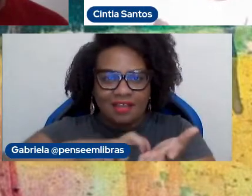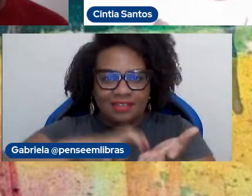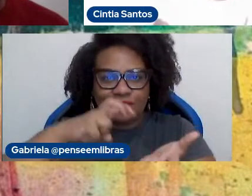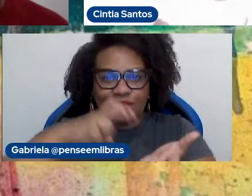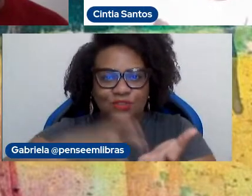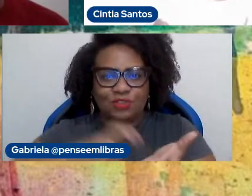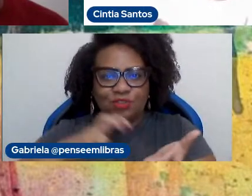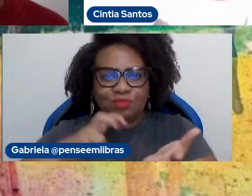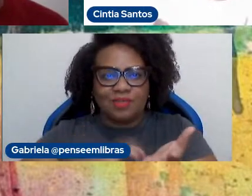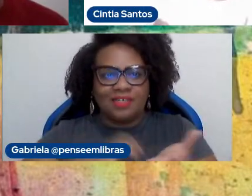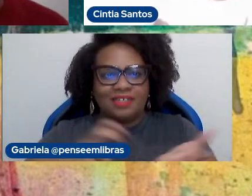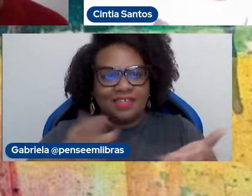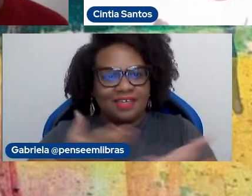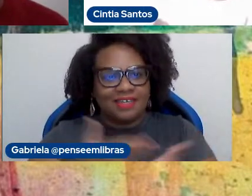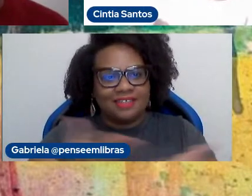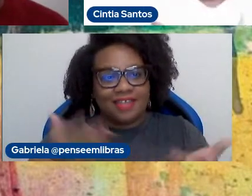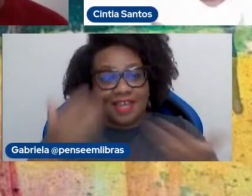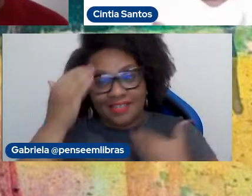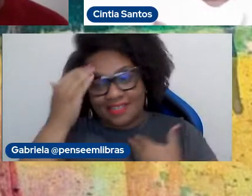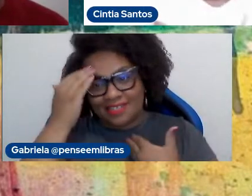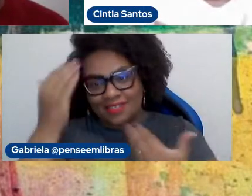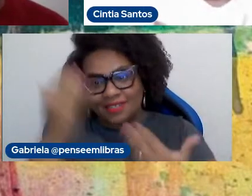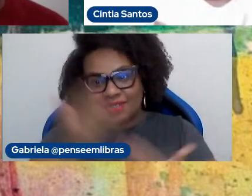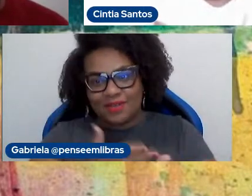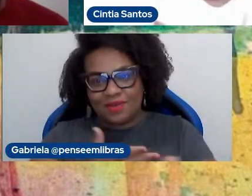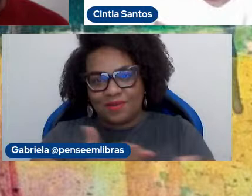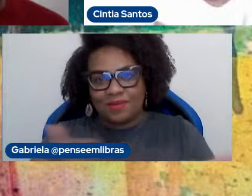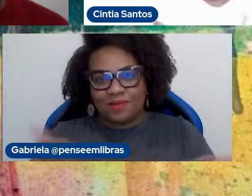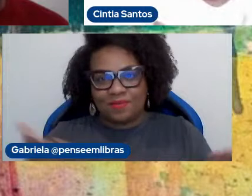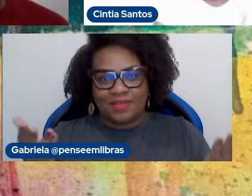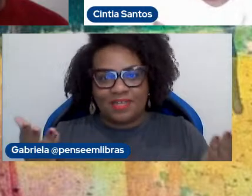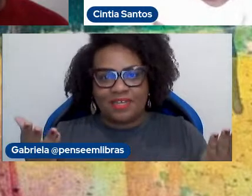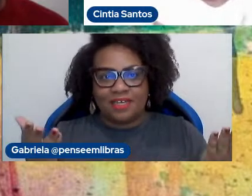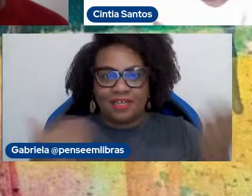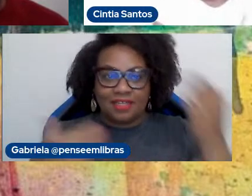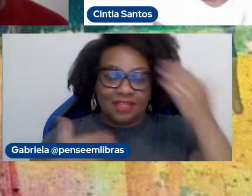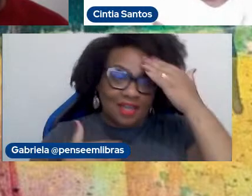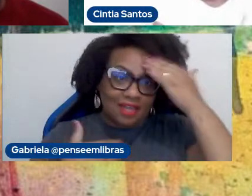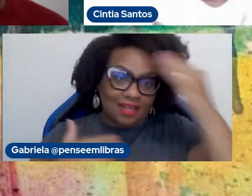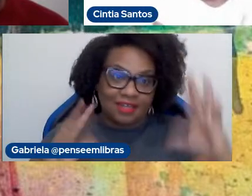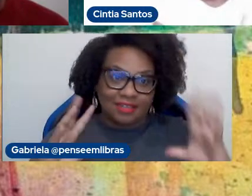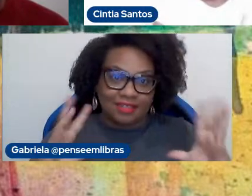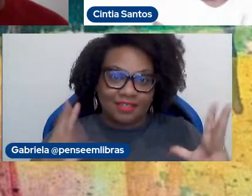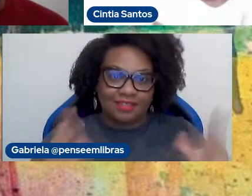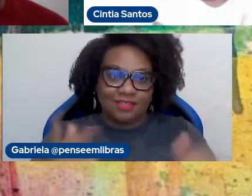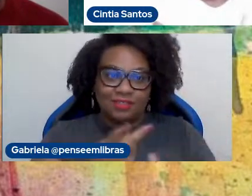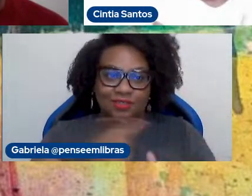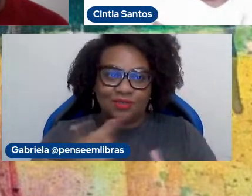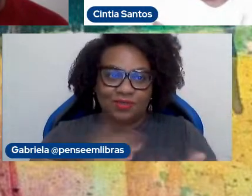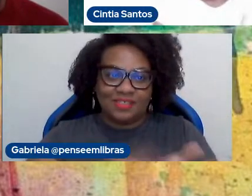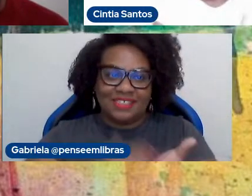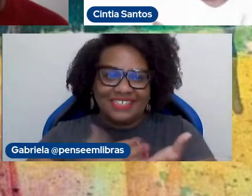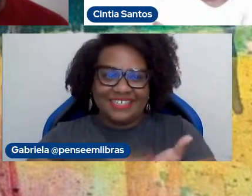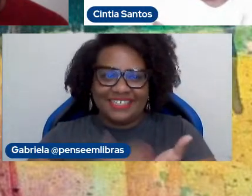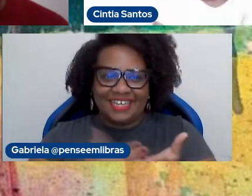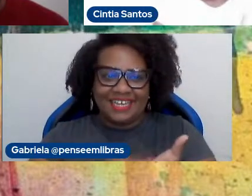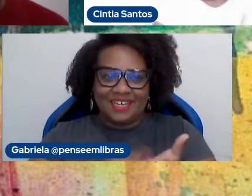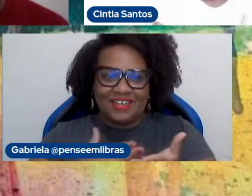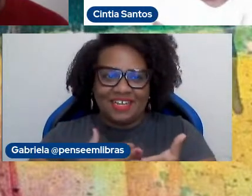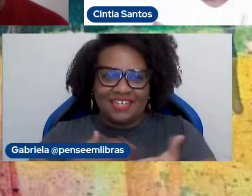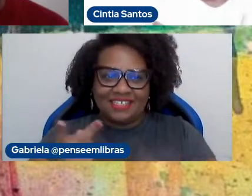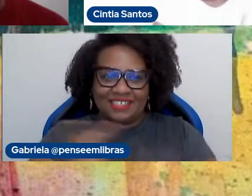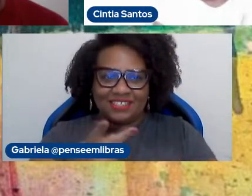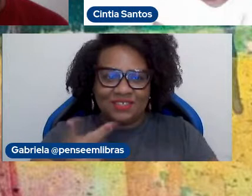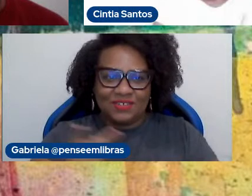início obrigada toda a equipe aqui também agradeço toda a equipe em nome das duas intérpretes mas aí